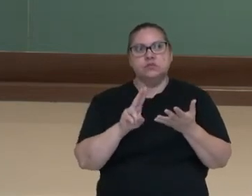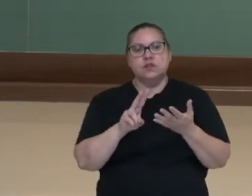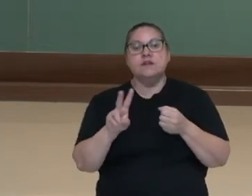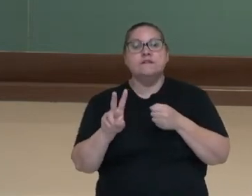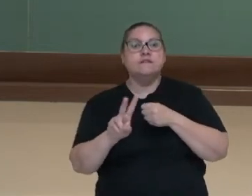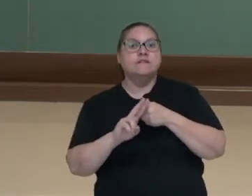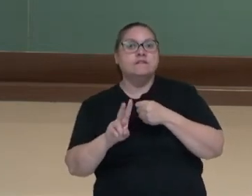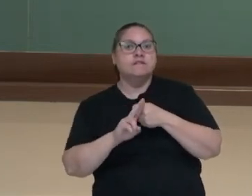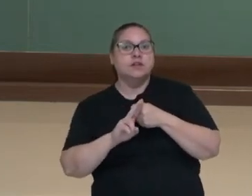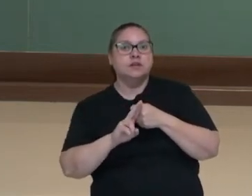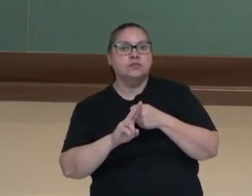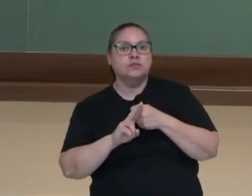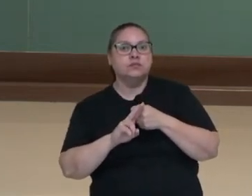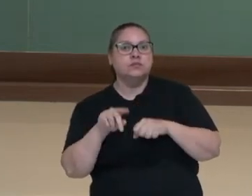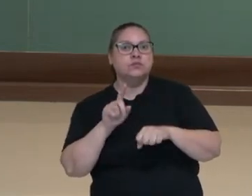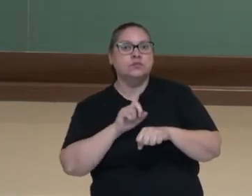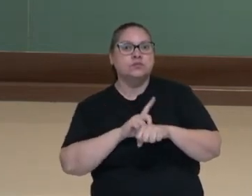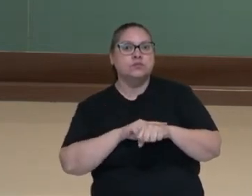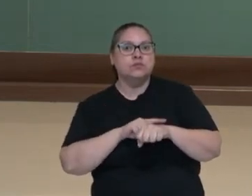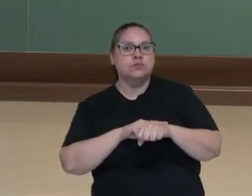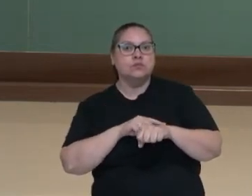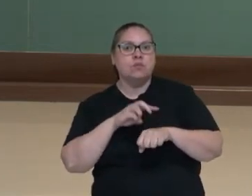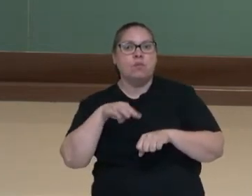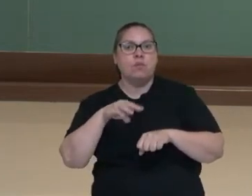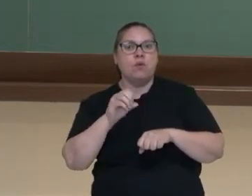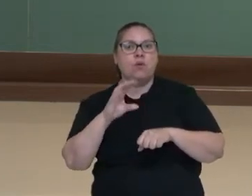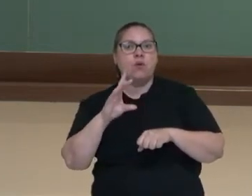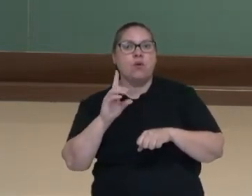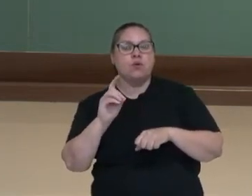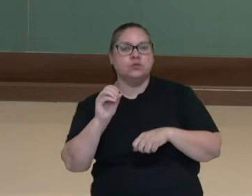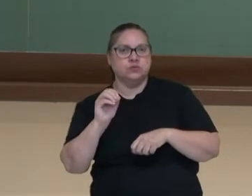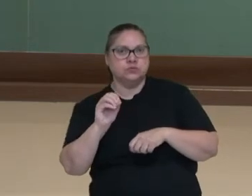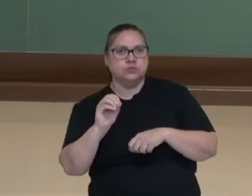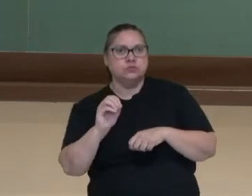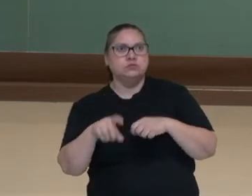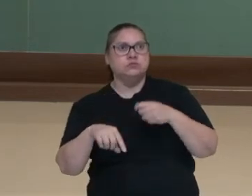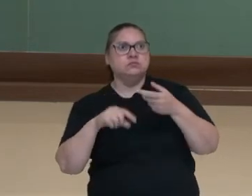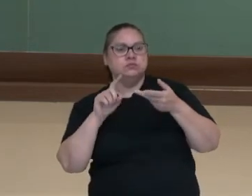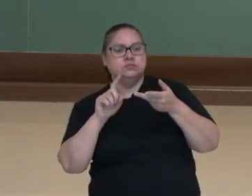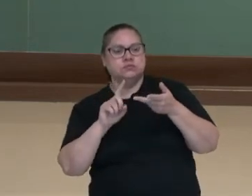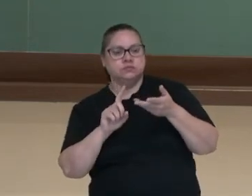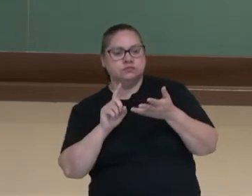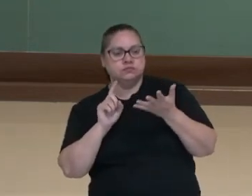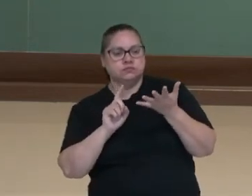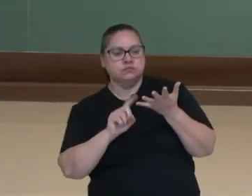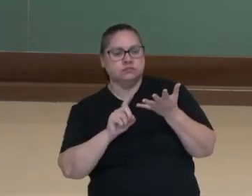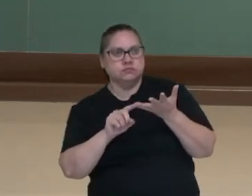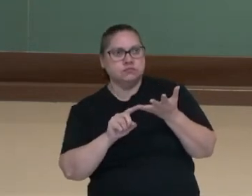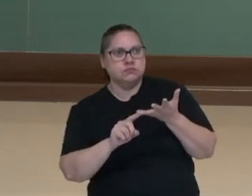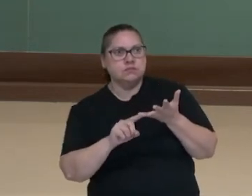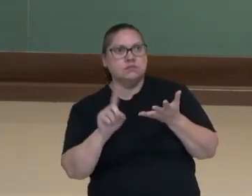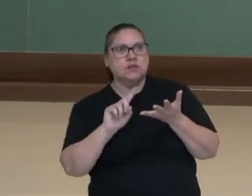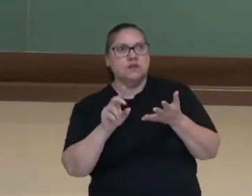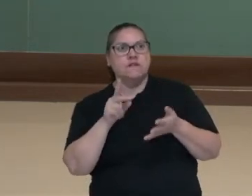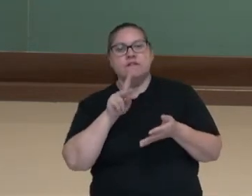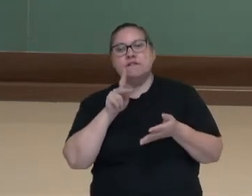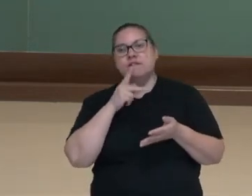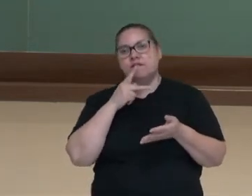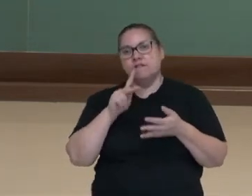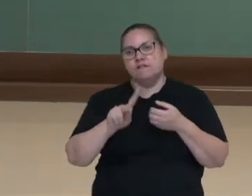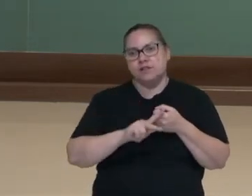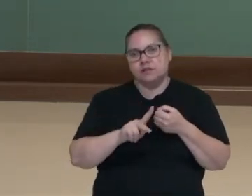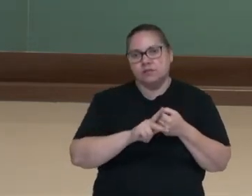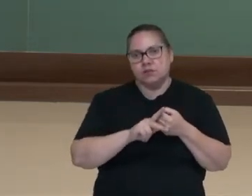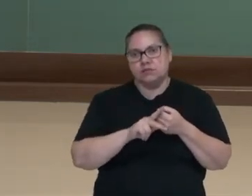verbos no modo imperativo. A linguagem verbal e não verbal unidas. O texto curto,